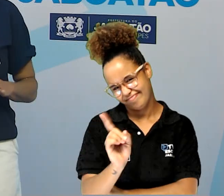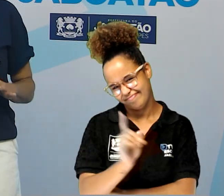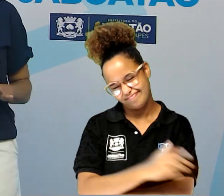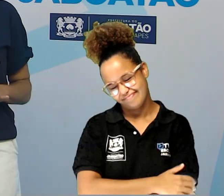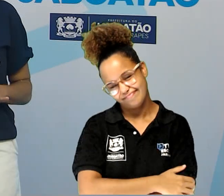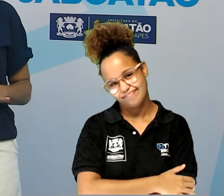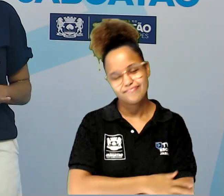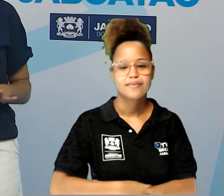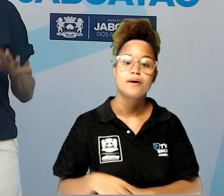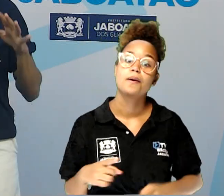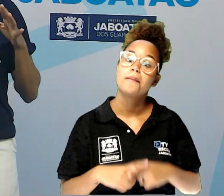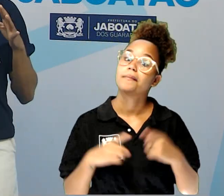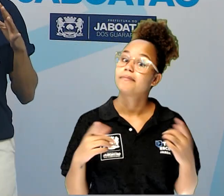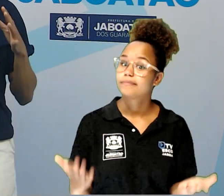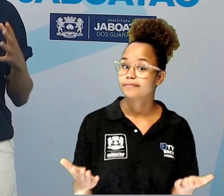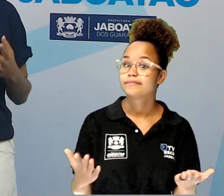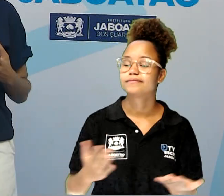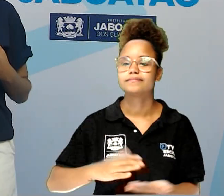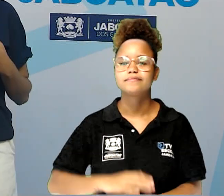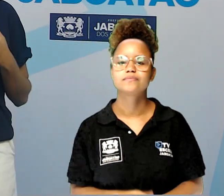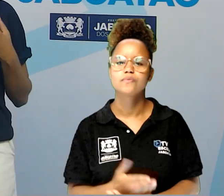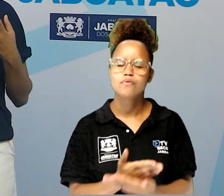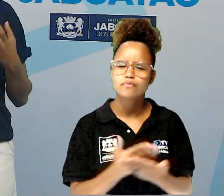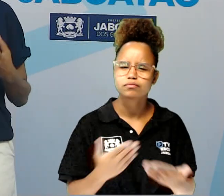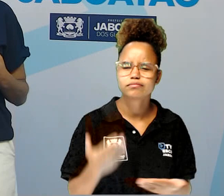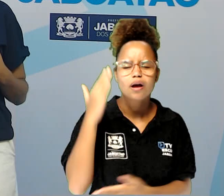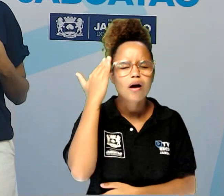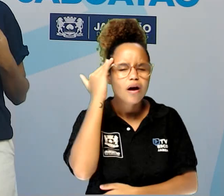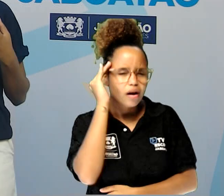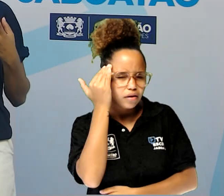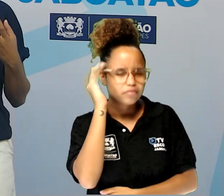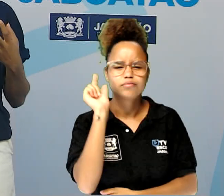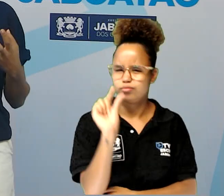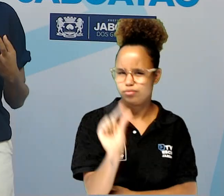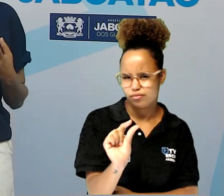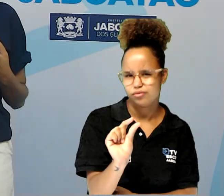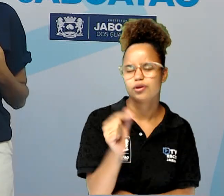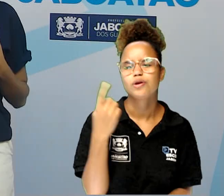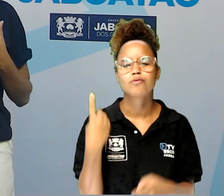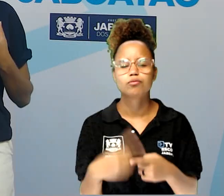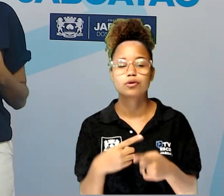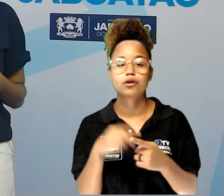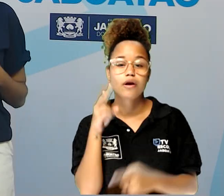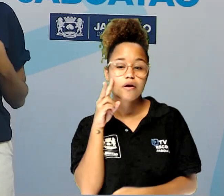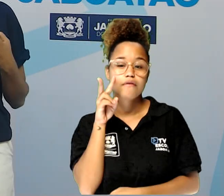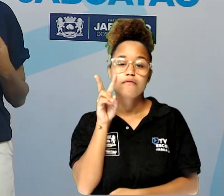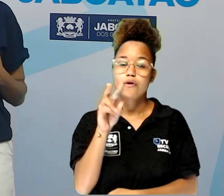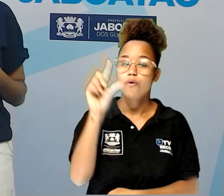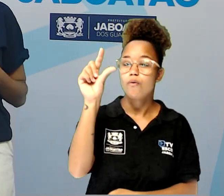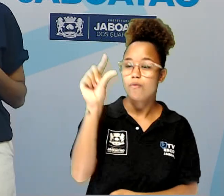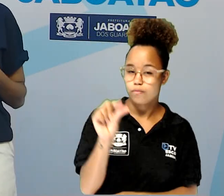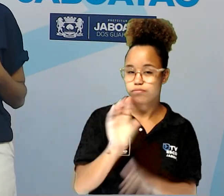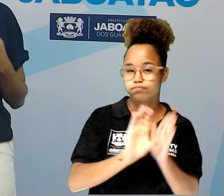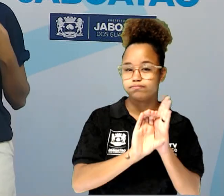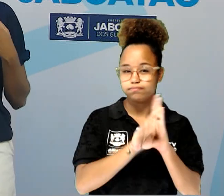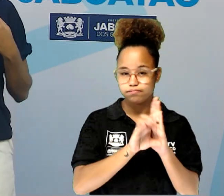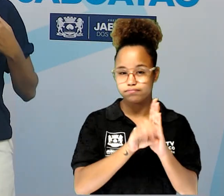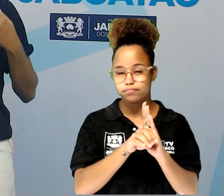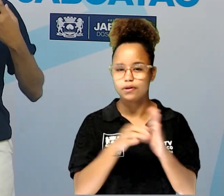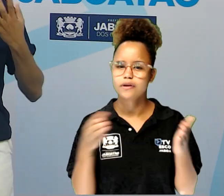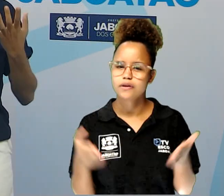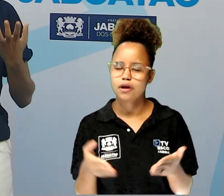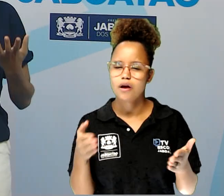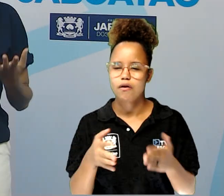Mas e aí? Entendendo pouco, porque a gente viu um pouco do conceito e a gente